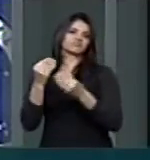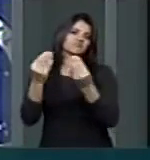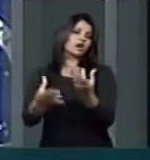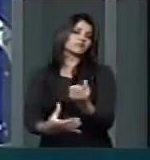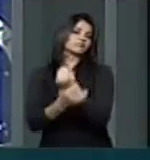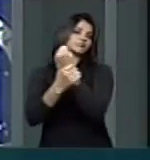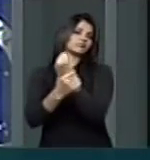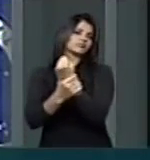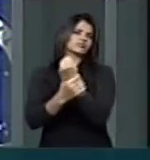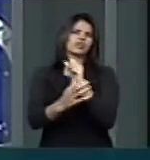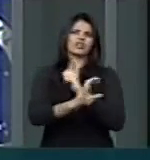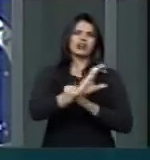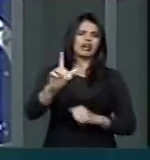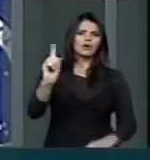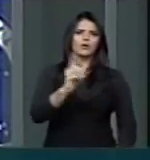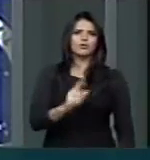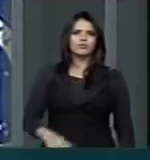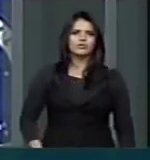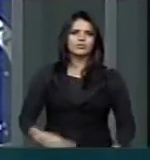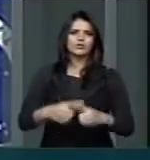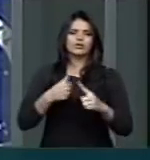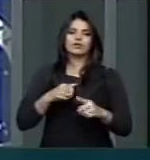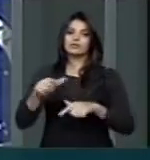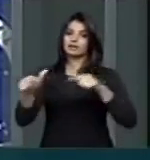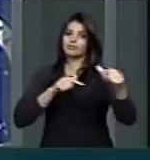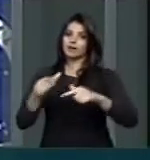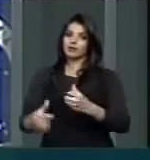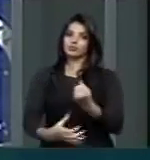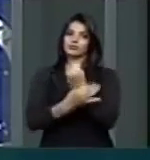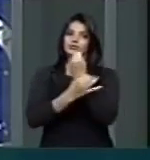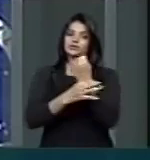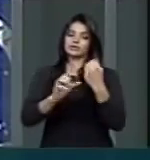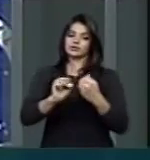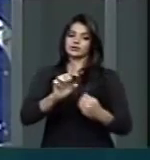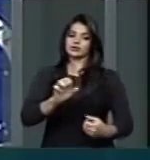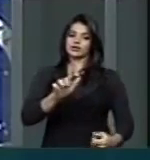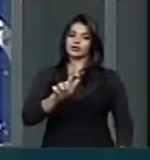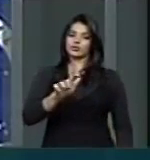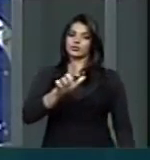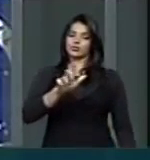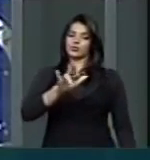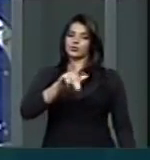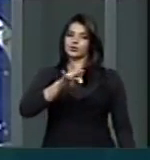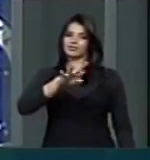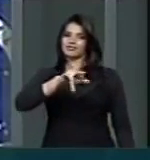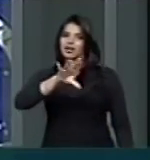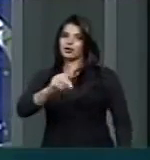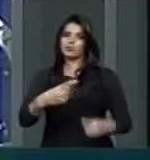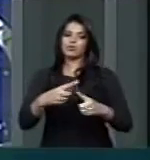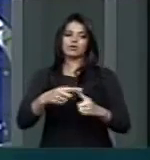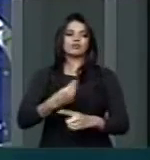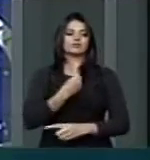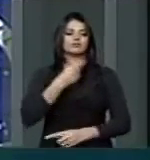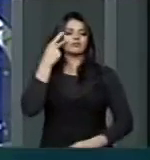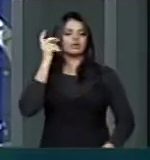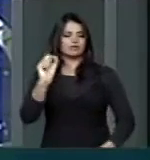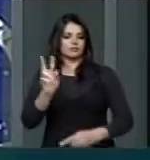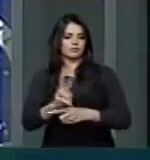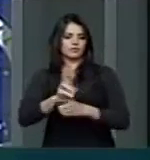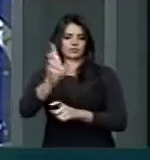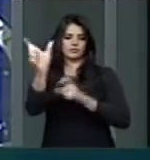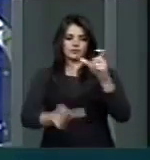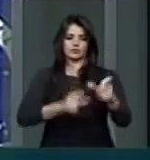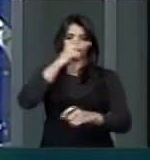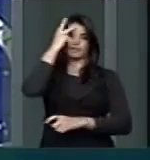E não é tão óbvio assim. A atividade securitária e seguradora existe justamente para a proteção dos